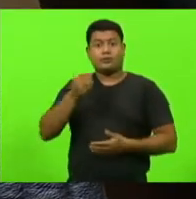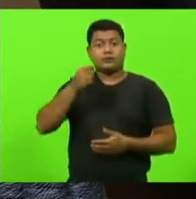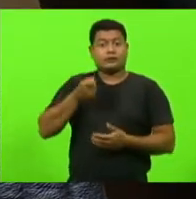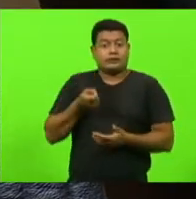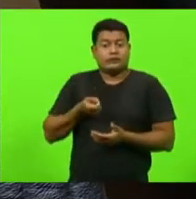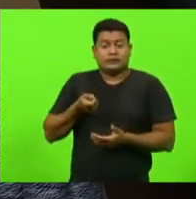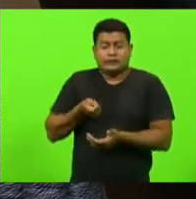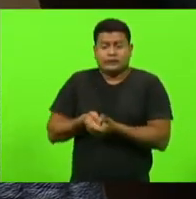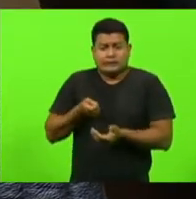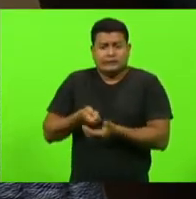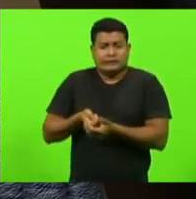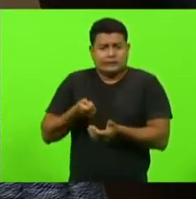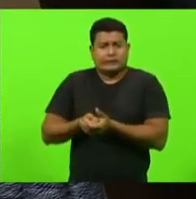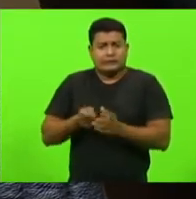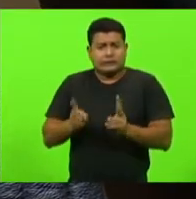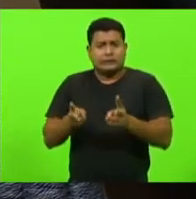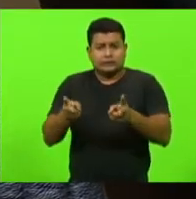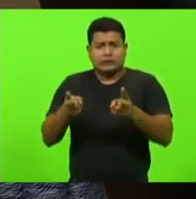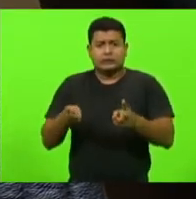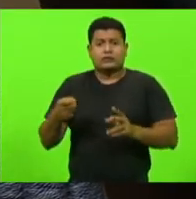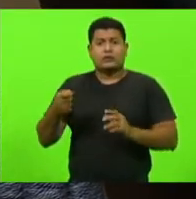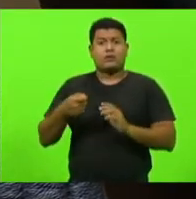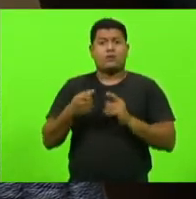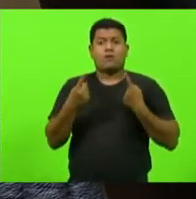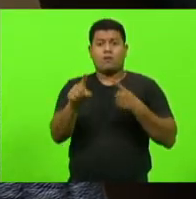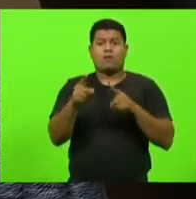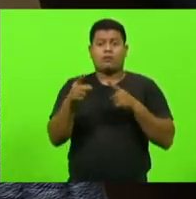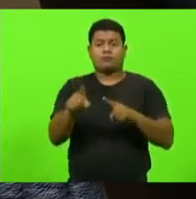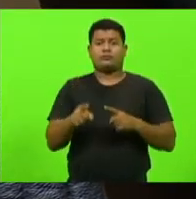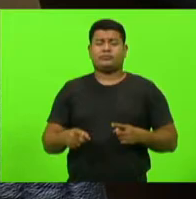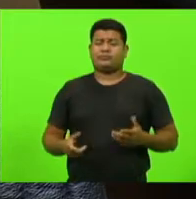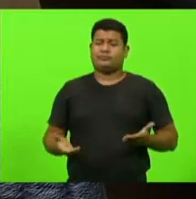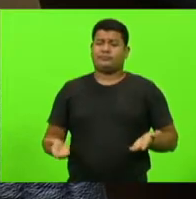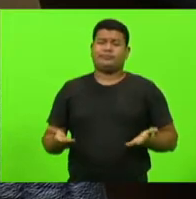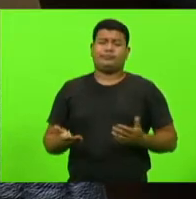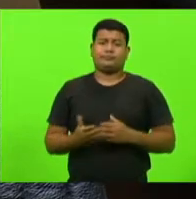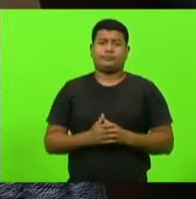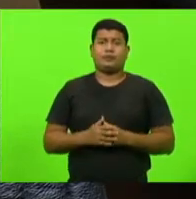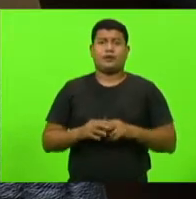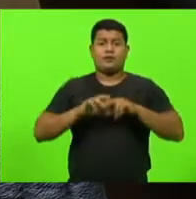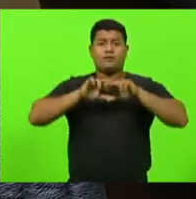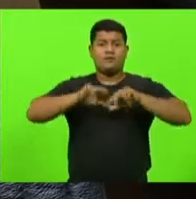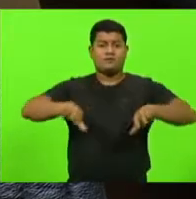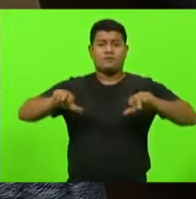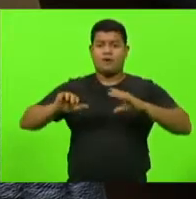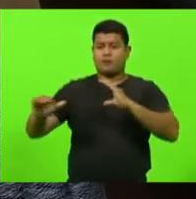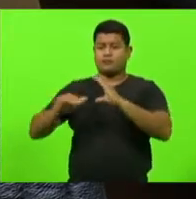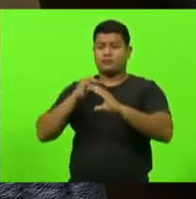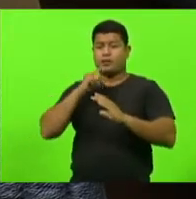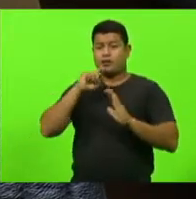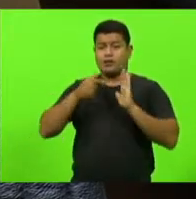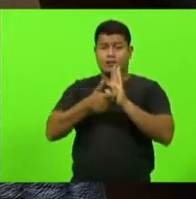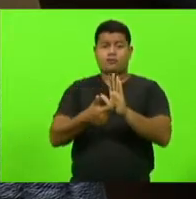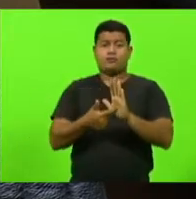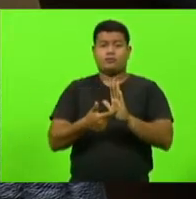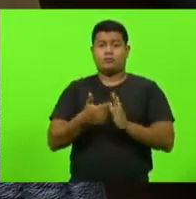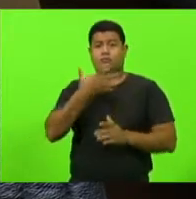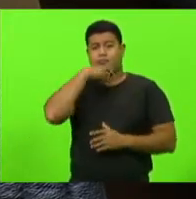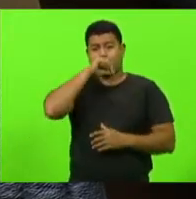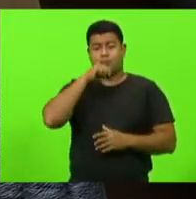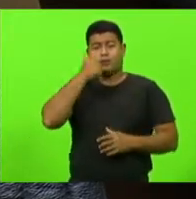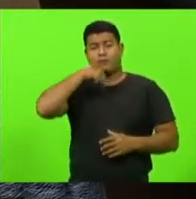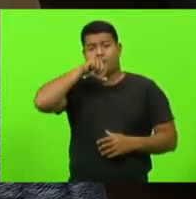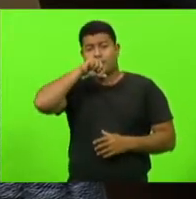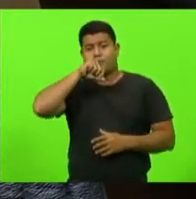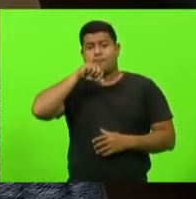Uma sânia, uma gana, um negócio horroroso. E eu recebi um monte de denúncias de pais e amães